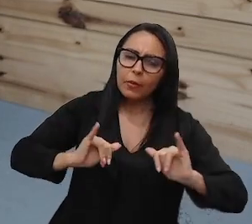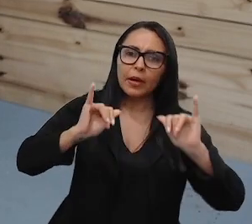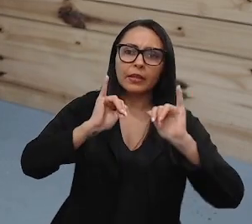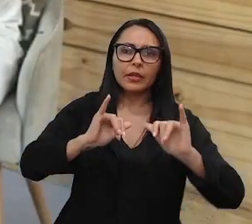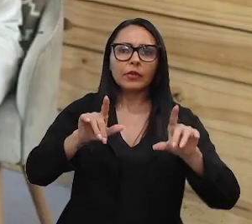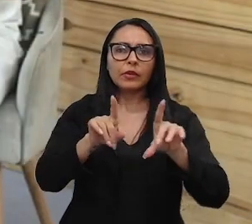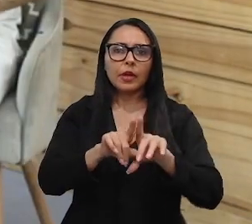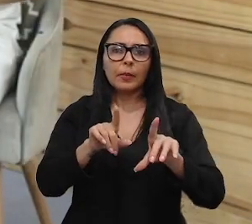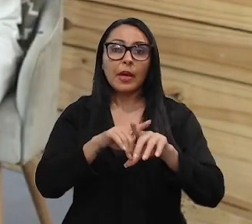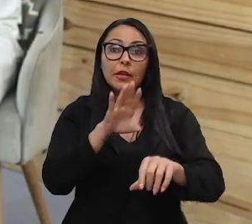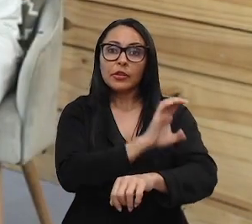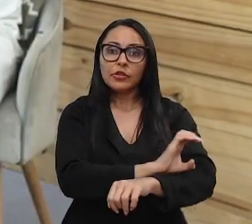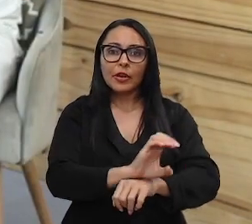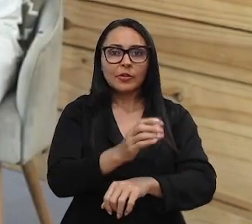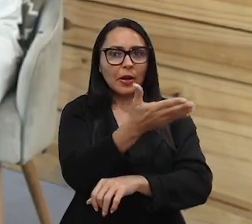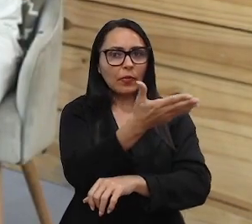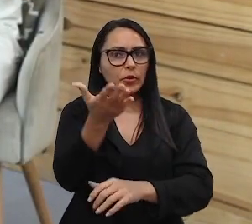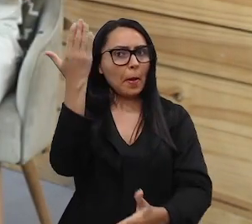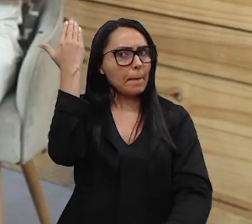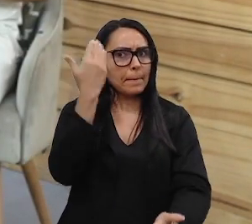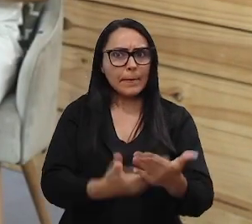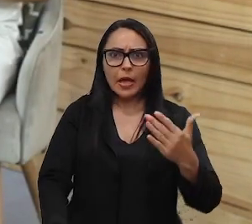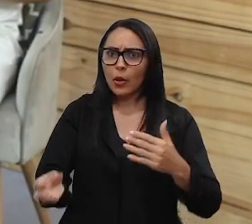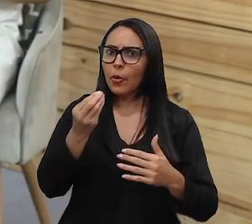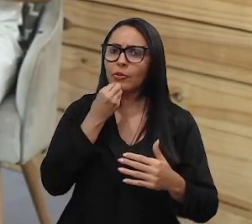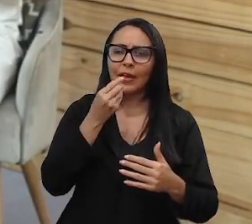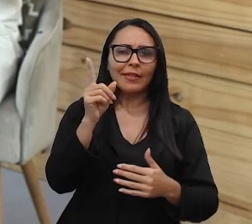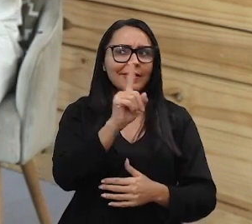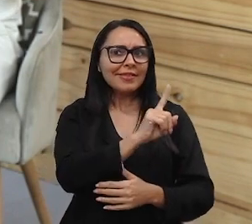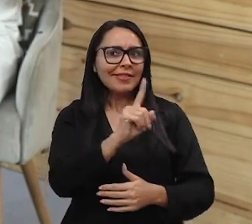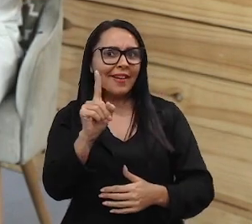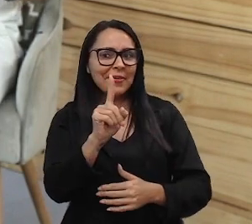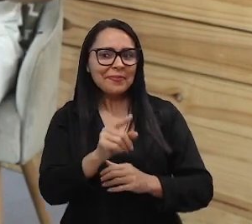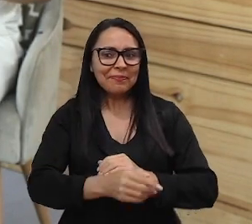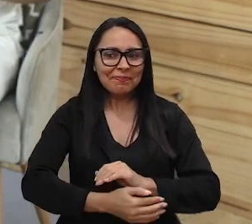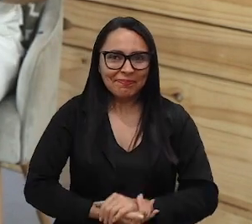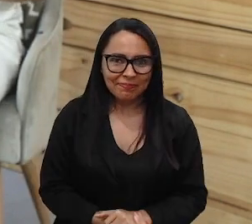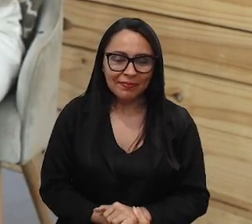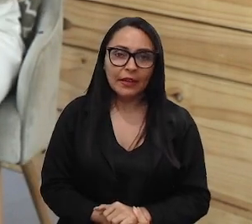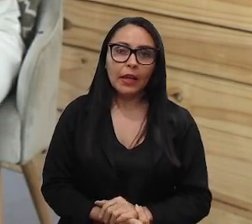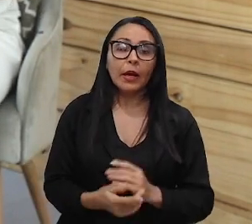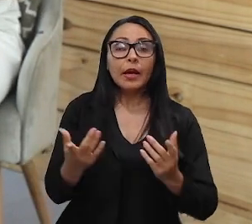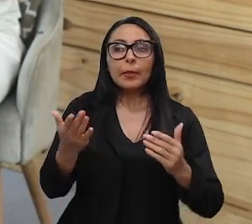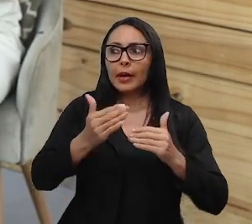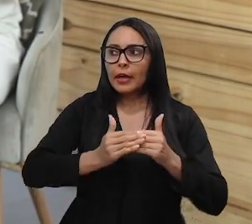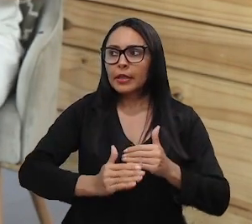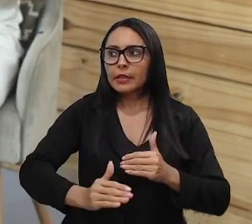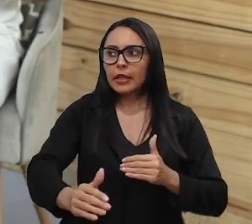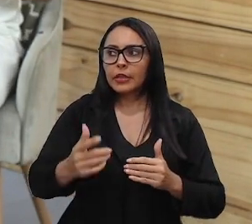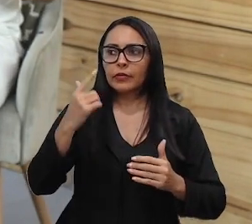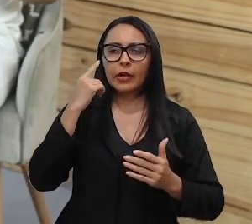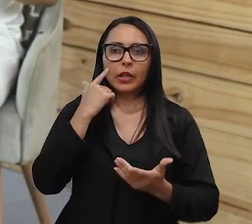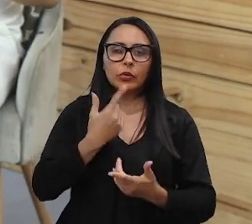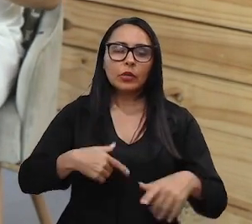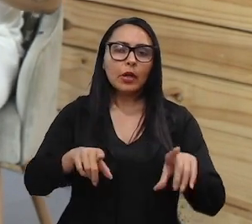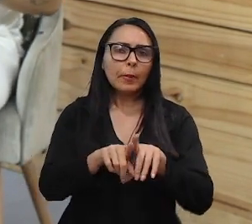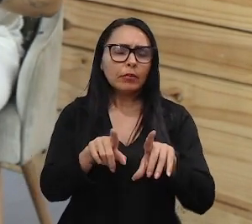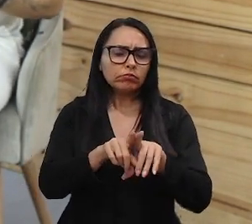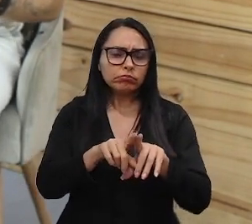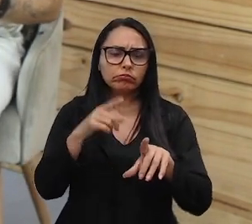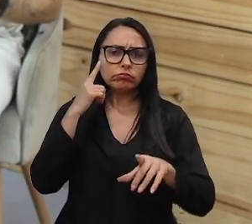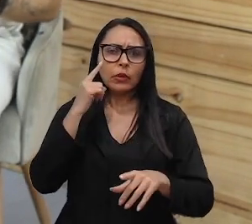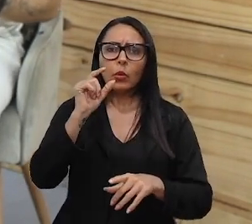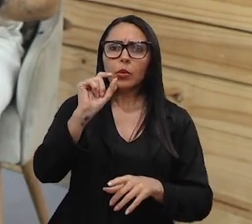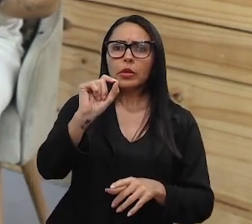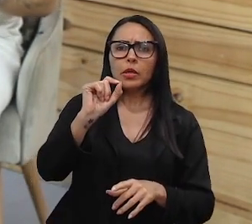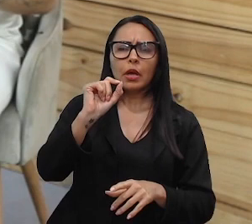estágio para vocês. Não percam não, tá? E para iniciar aqui, falando sobre os chatbots, para dizer para vocês do